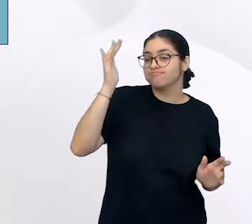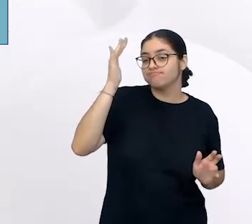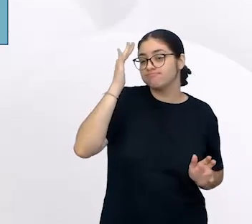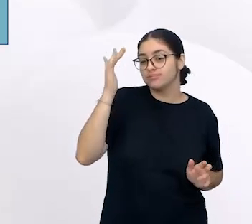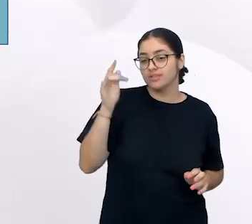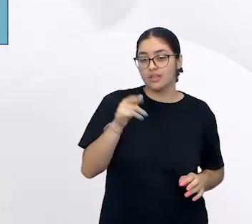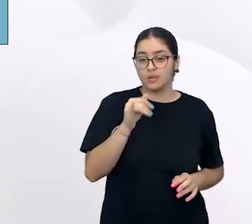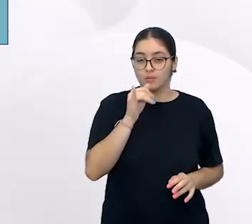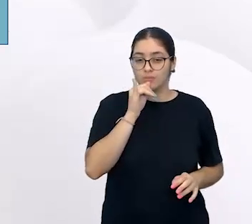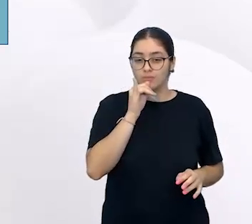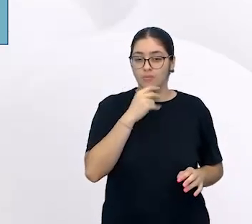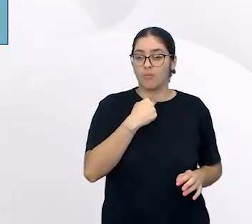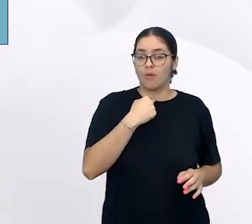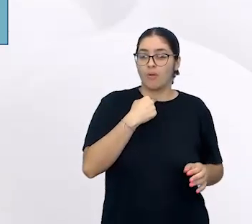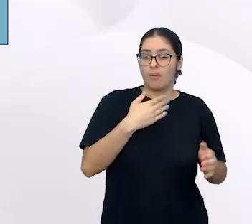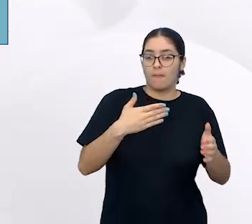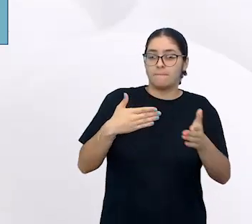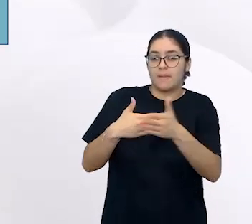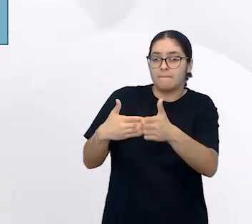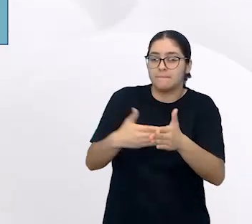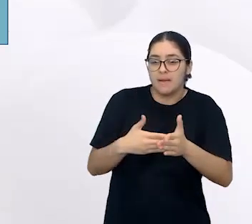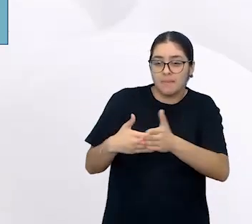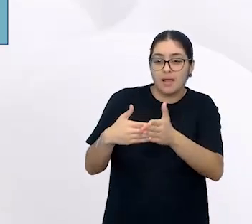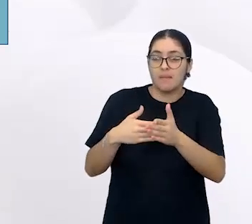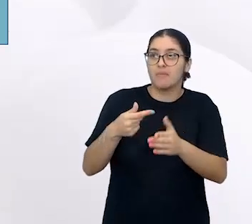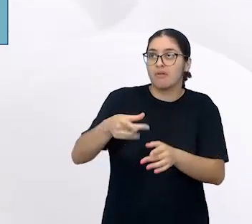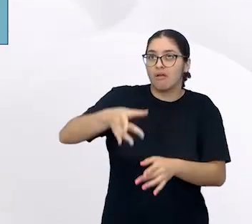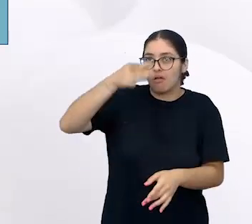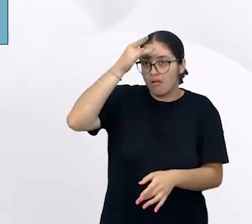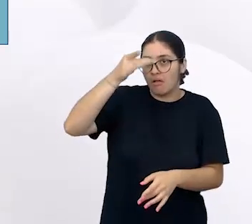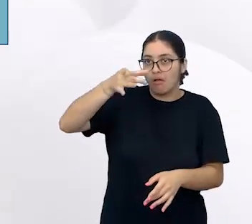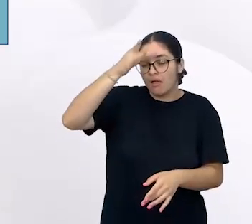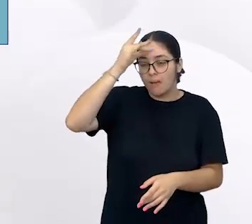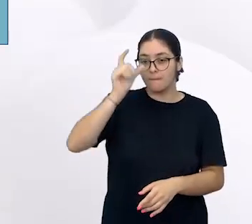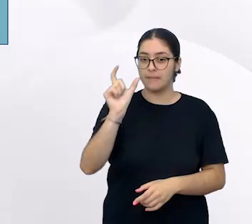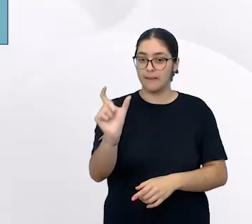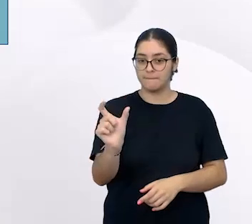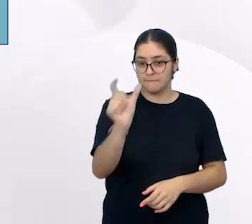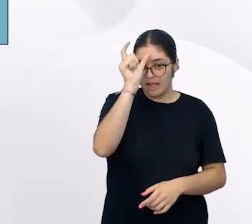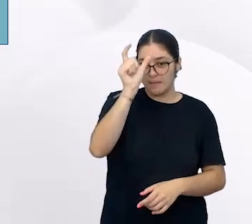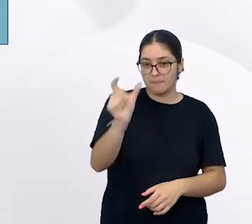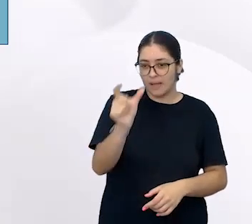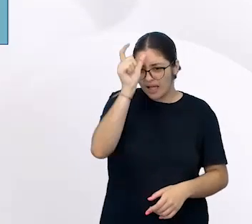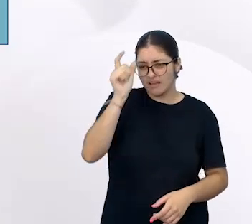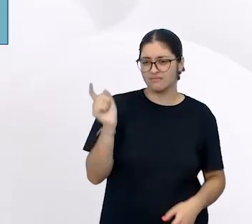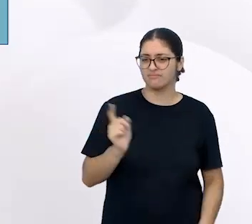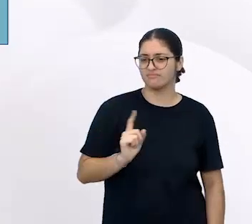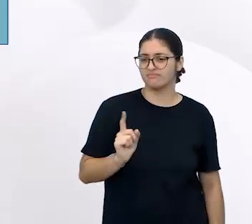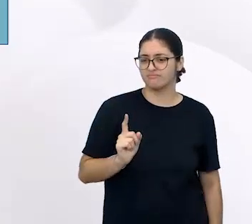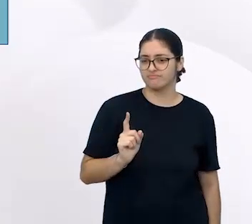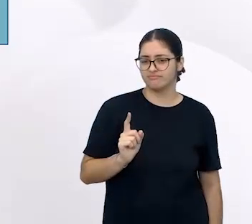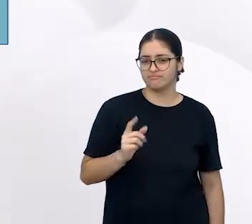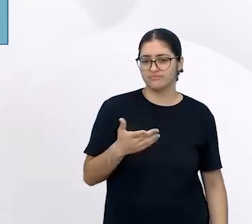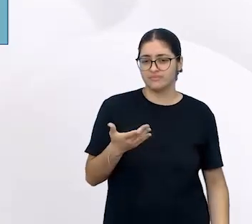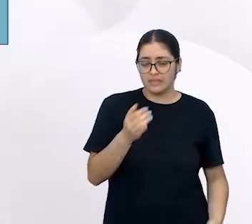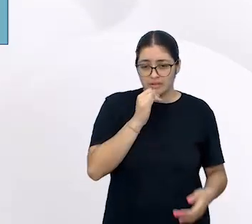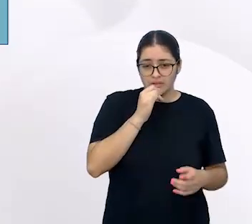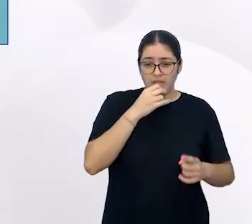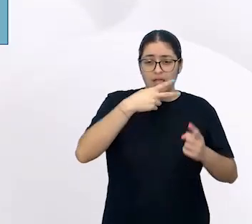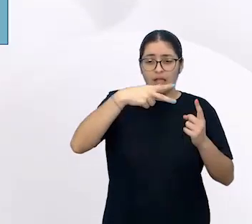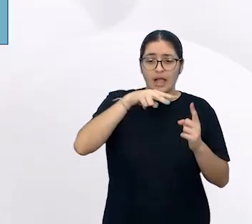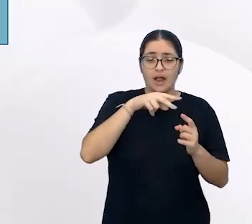pode ser limitada a decorar palavras. A alfabetização, do ponto de vista que a gente está falando hoje,